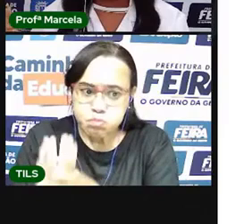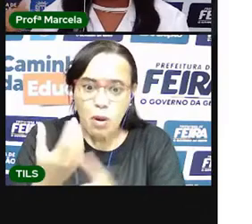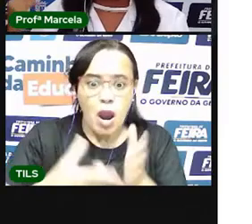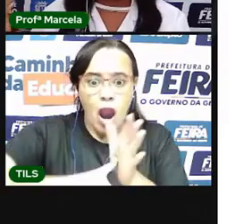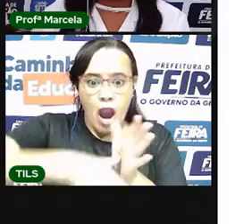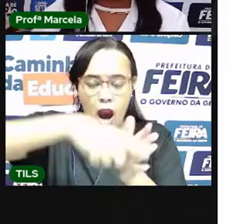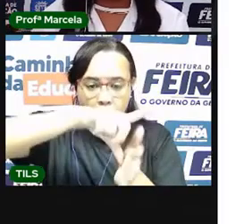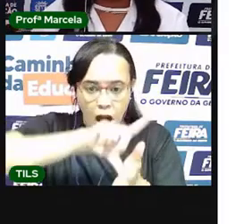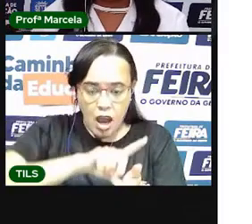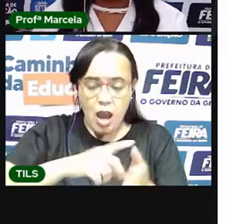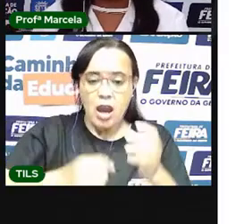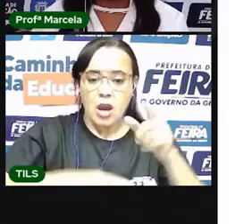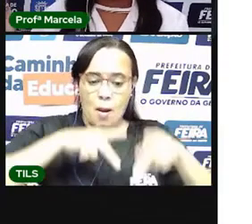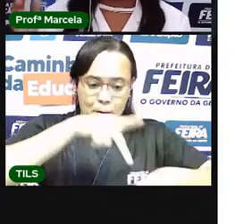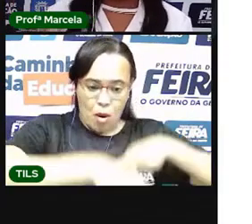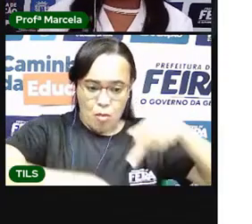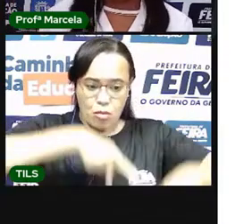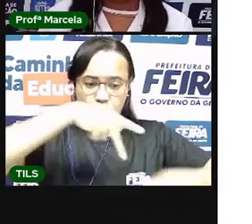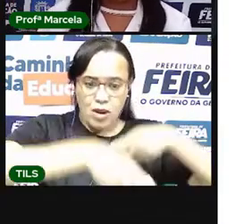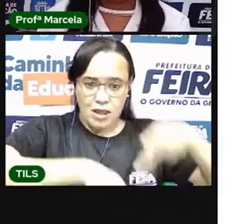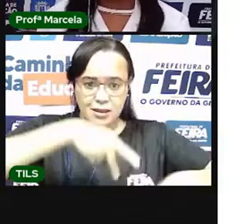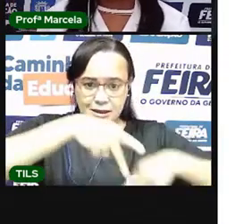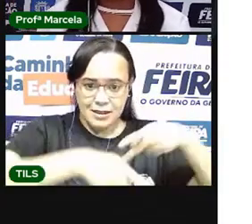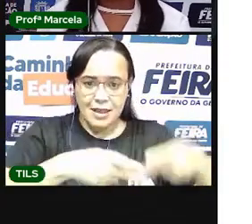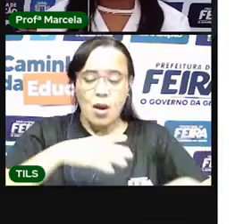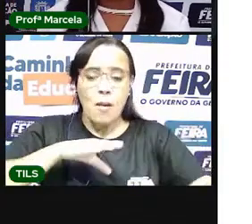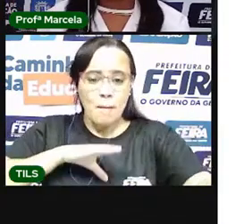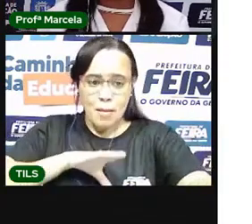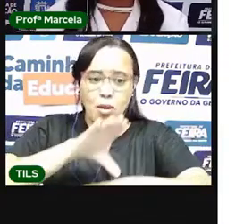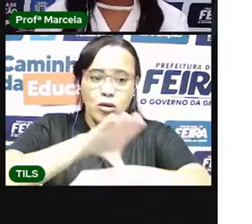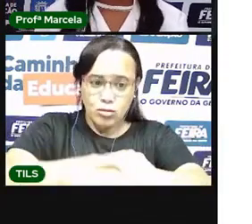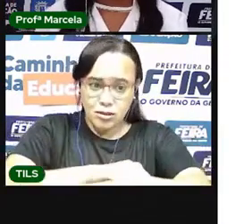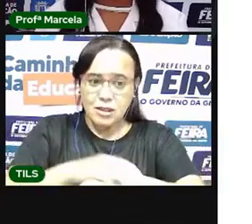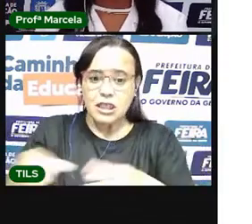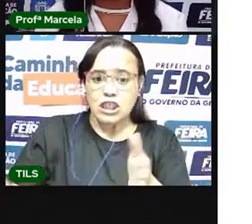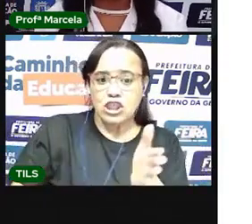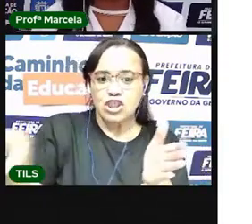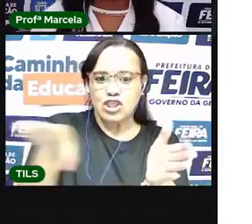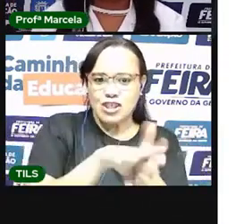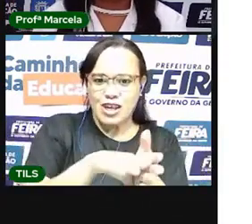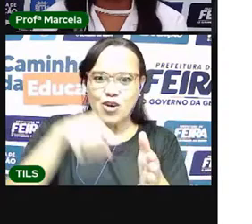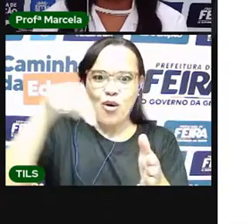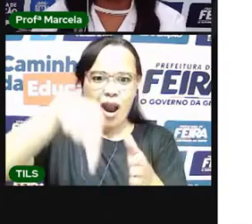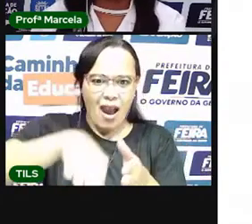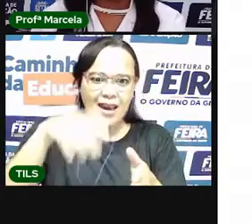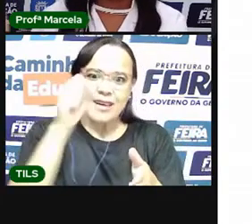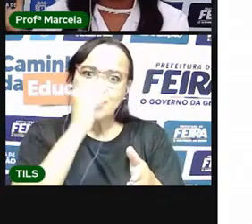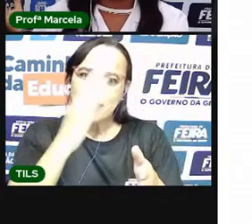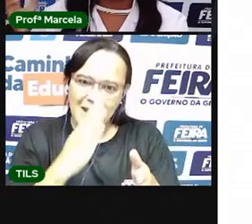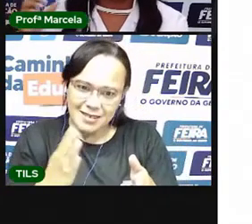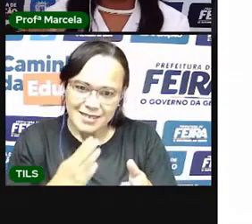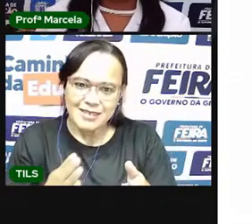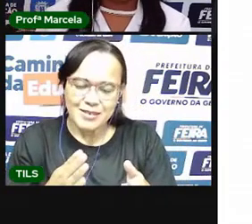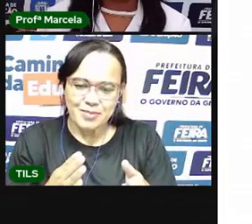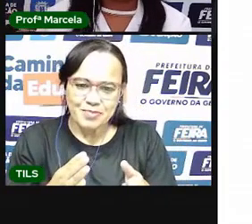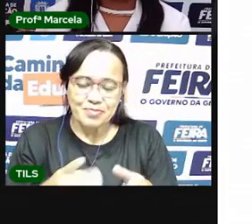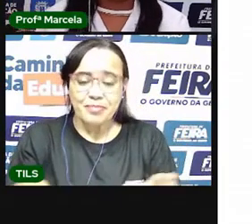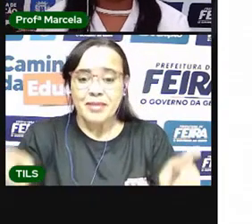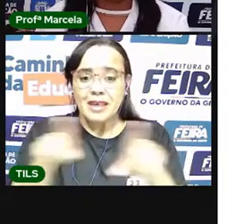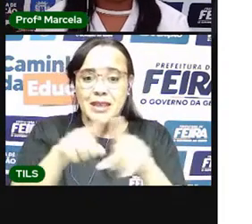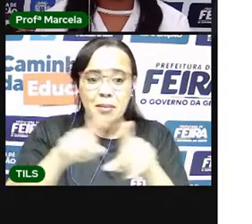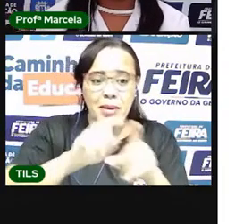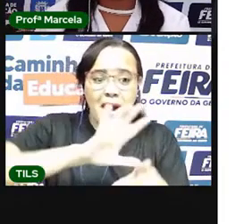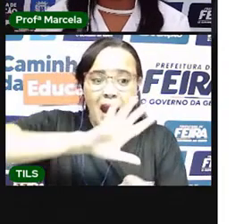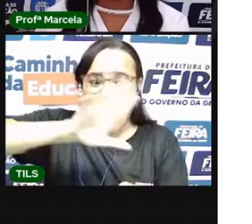os europeus portugueses, que vieram para o Brasil. Já os negros africanos, que foram trazidos